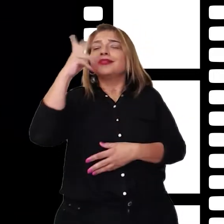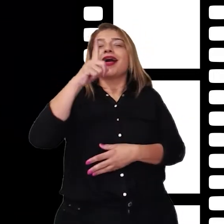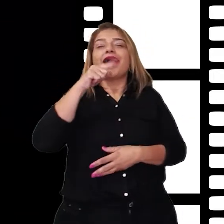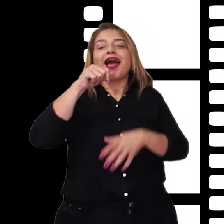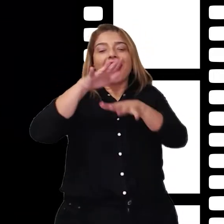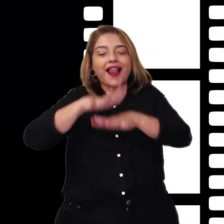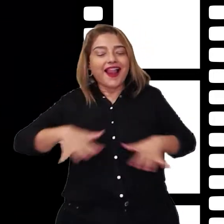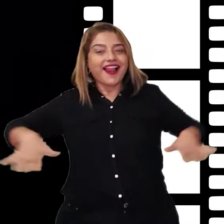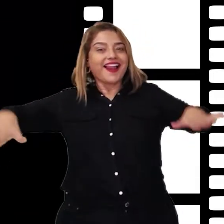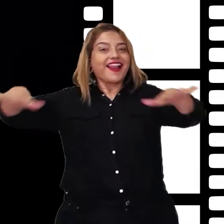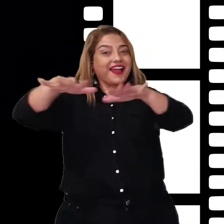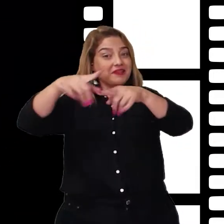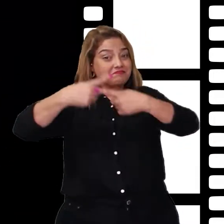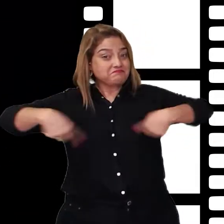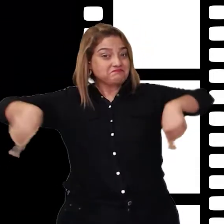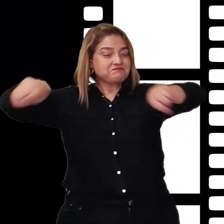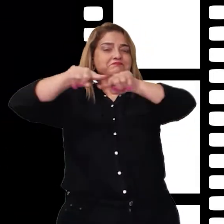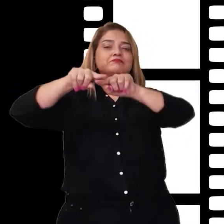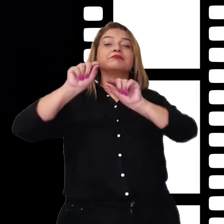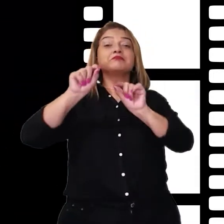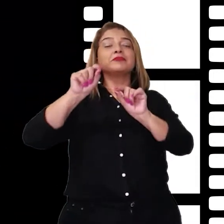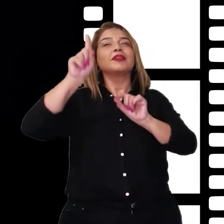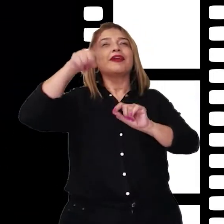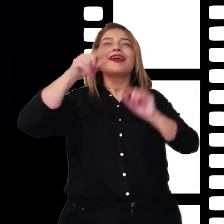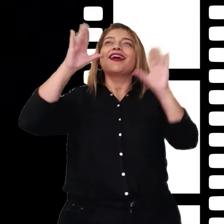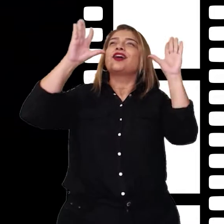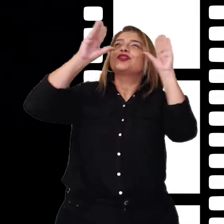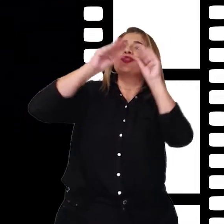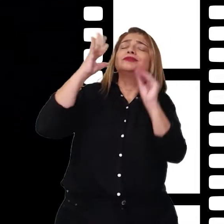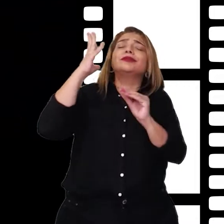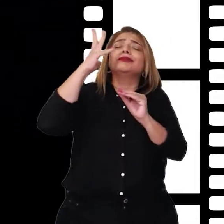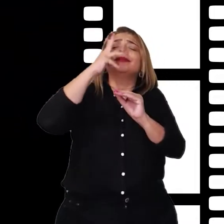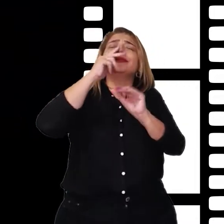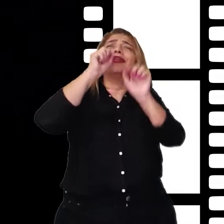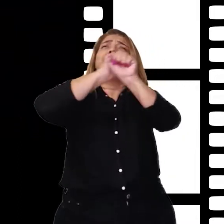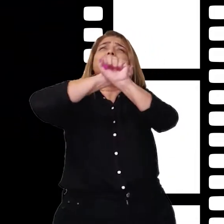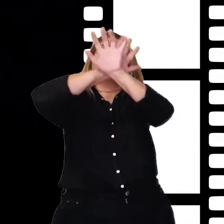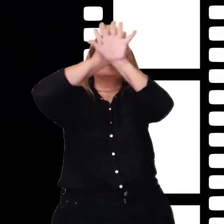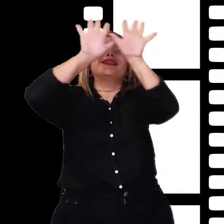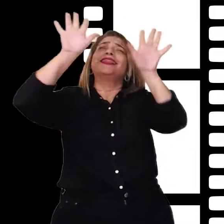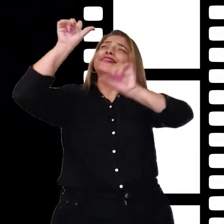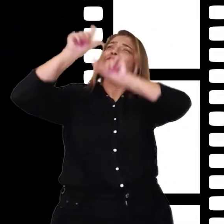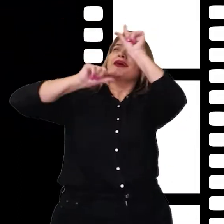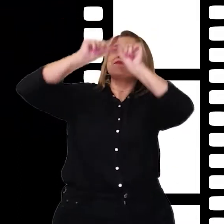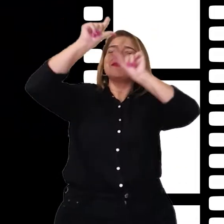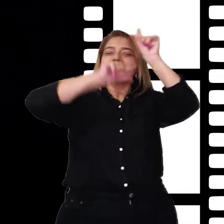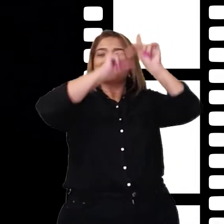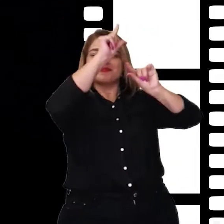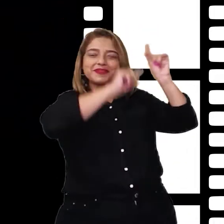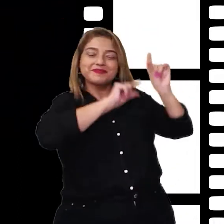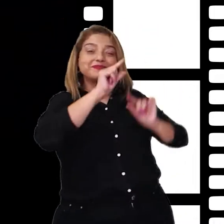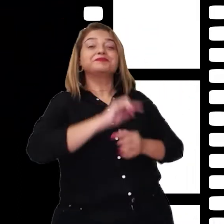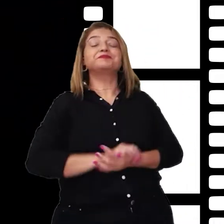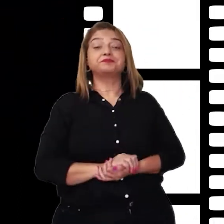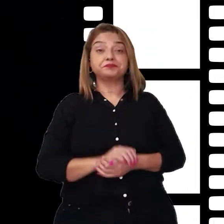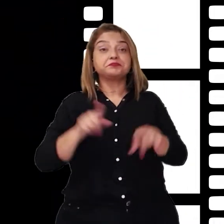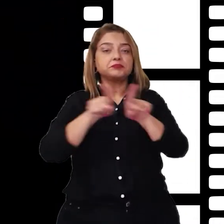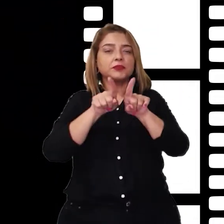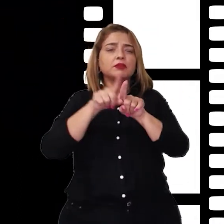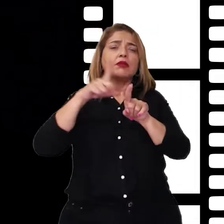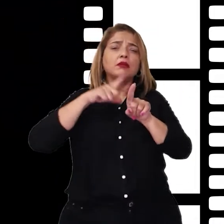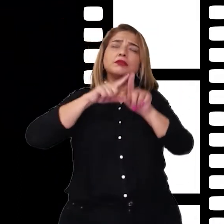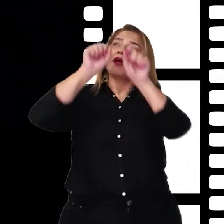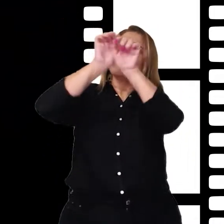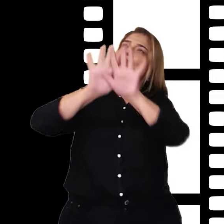E aquela era uma linda noite de céu limpo e estrelado. Também havia no céu